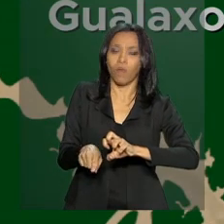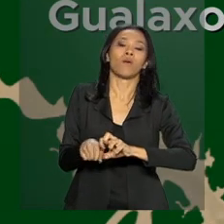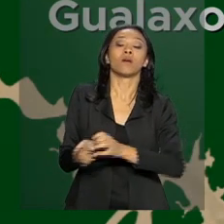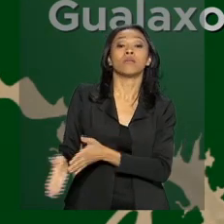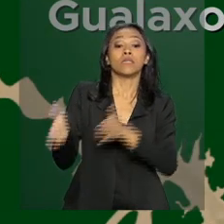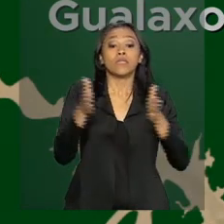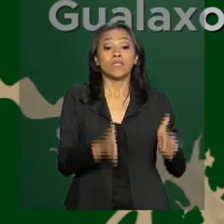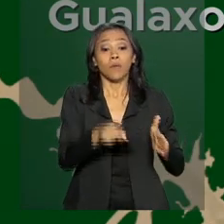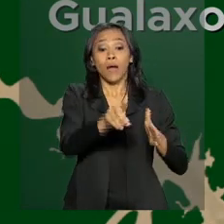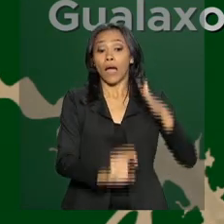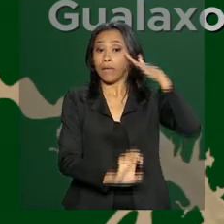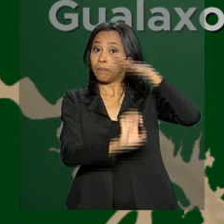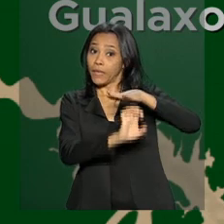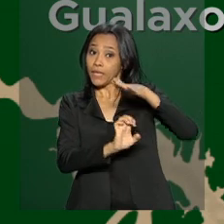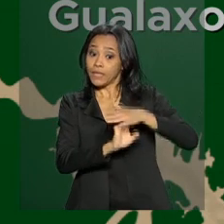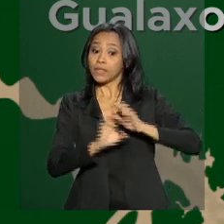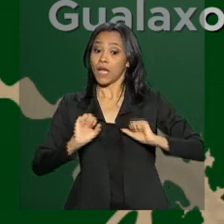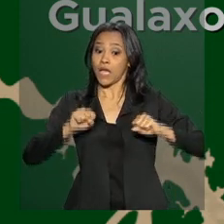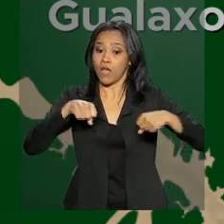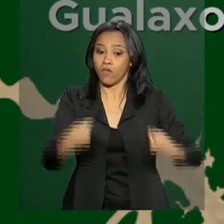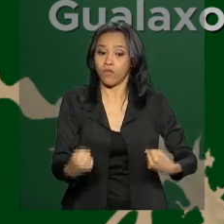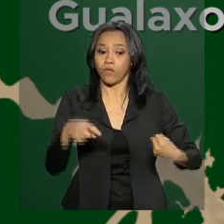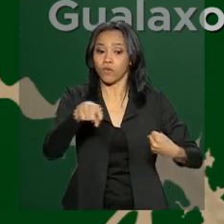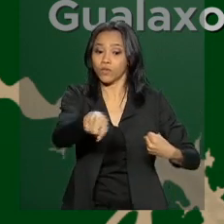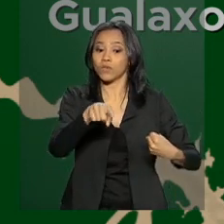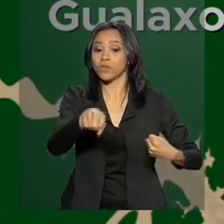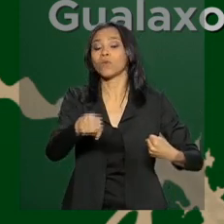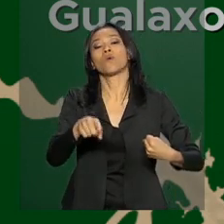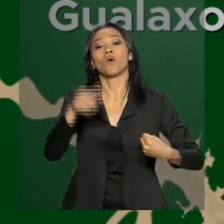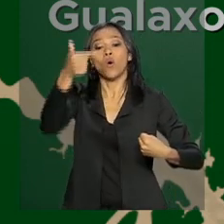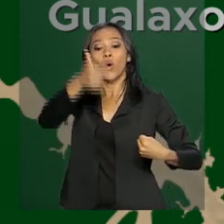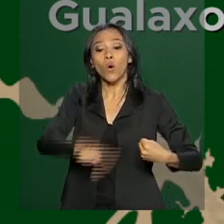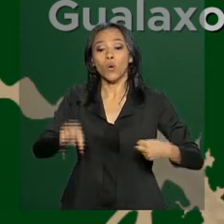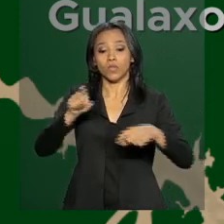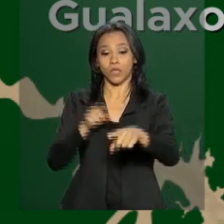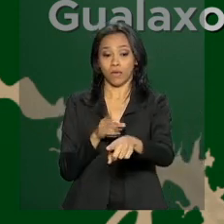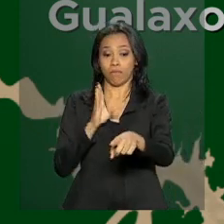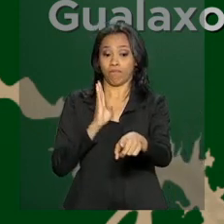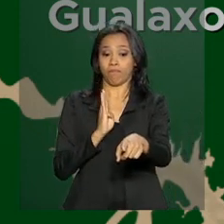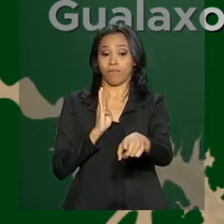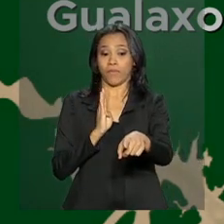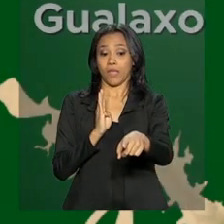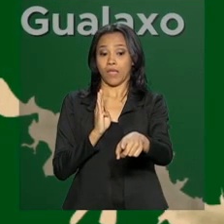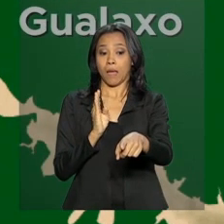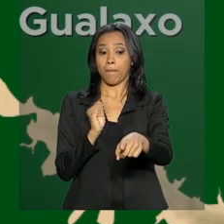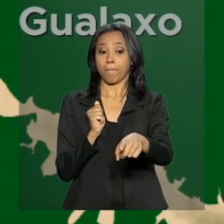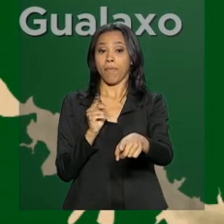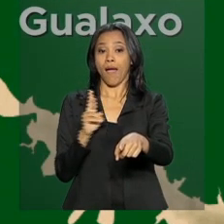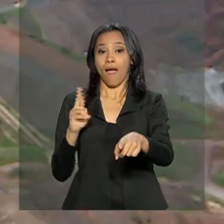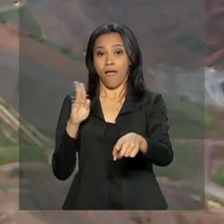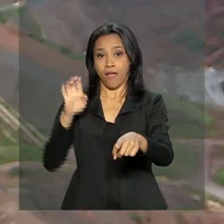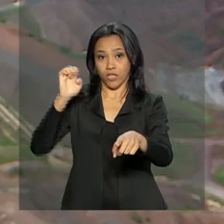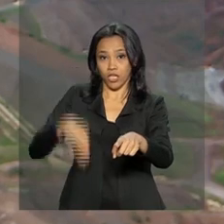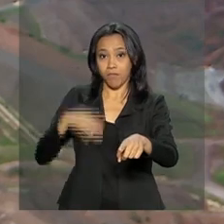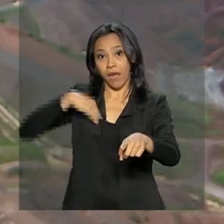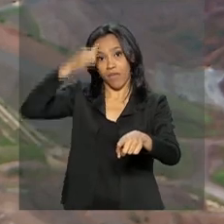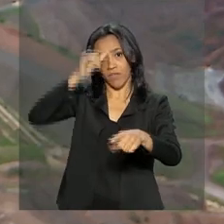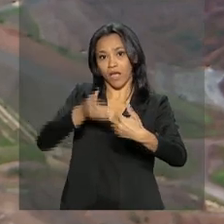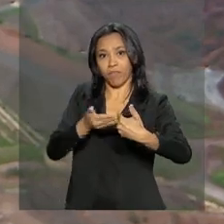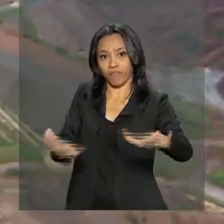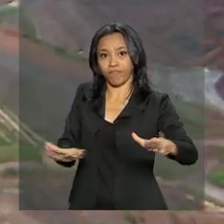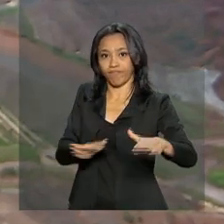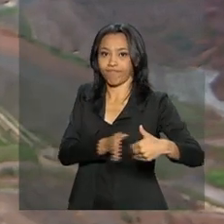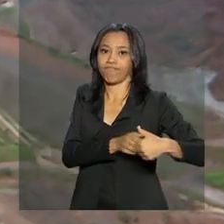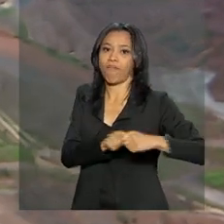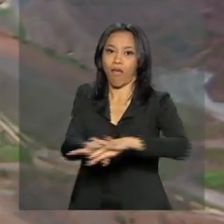Samarco também reforçou as estruturas que integram a barragem de Germano, para evitar outro rompimento. Mesmo com a chuva,